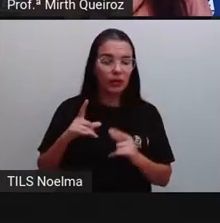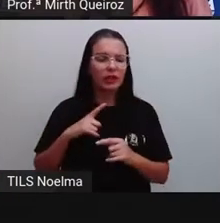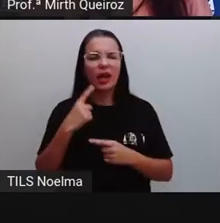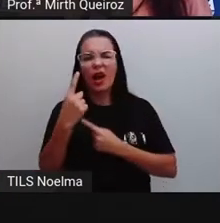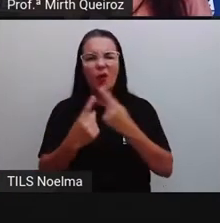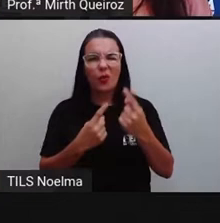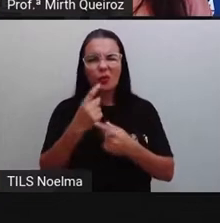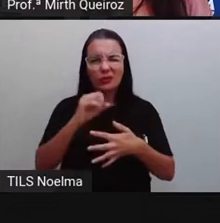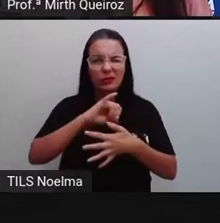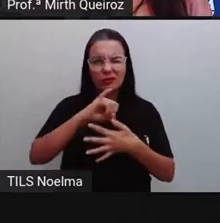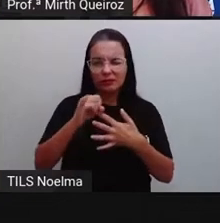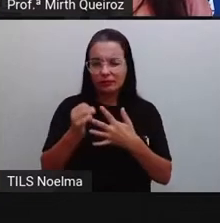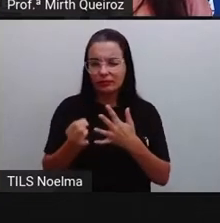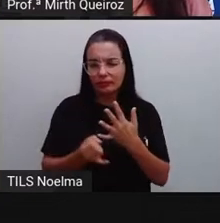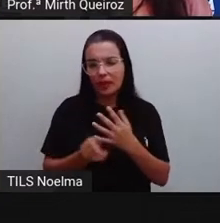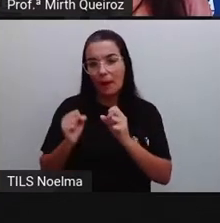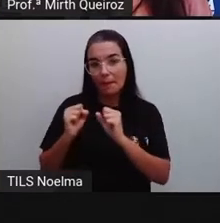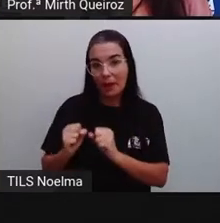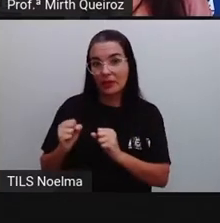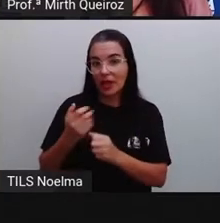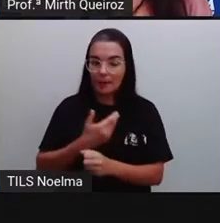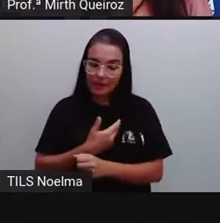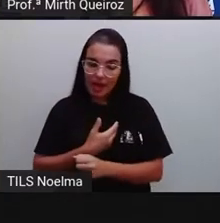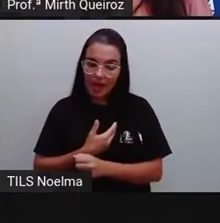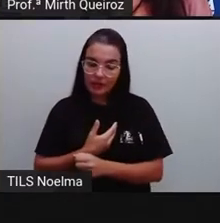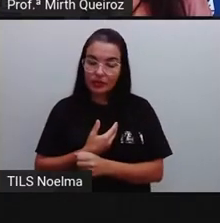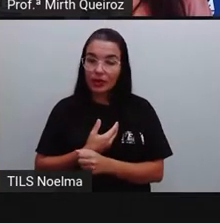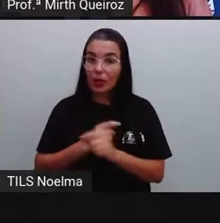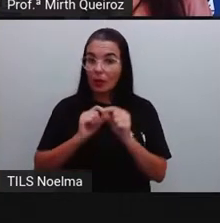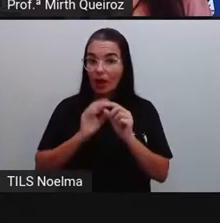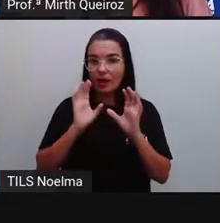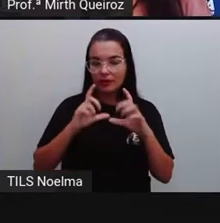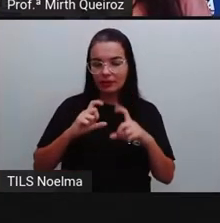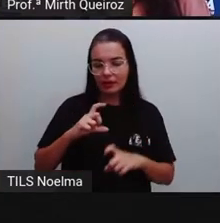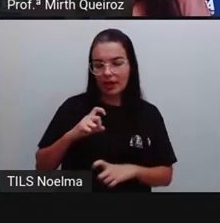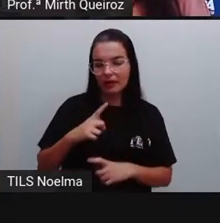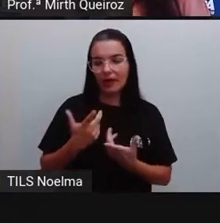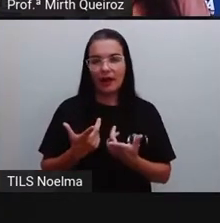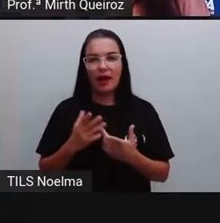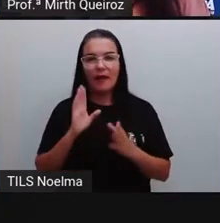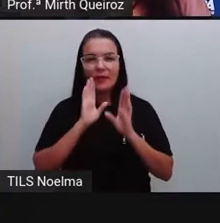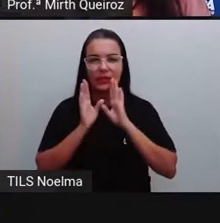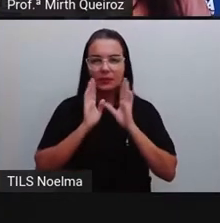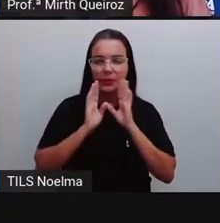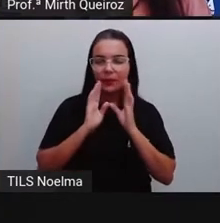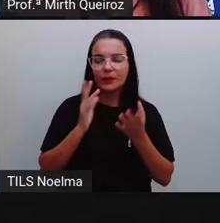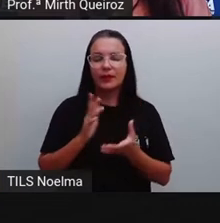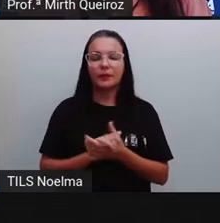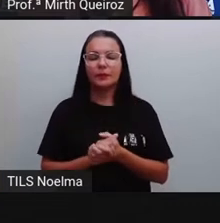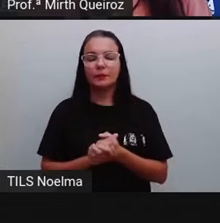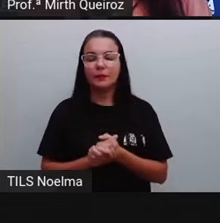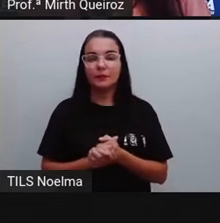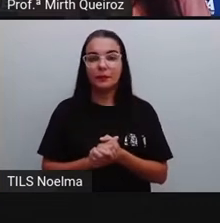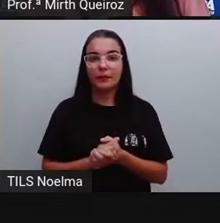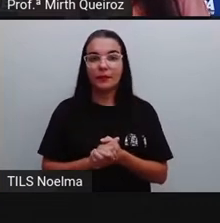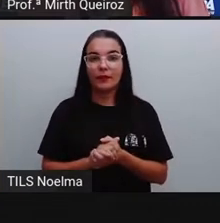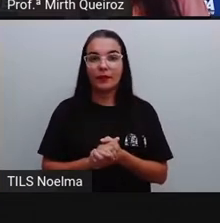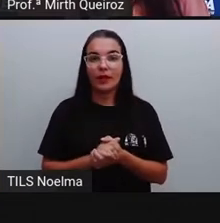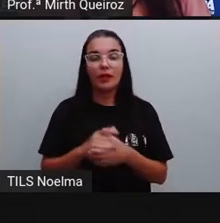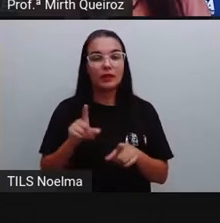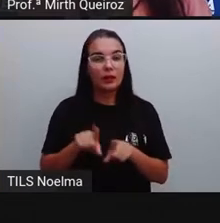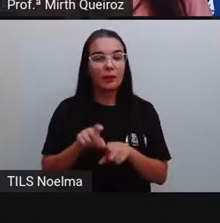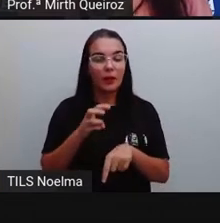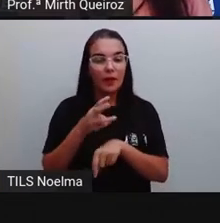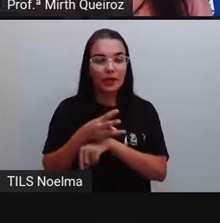sociais que são utilizadas como amizade, Que o caso do Instagram, do Facebook, né? Do próprio